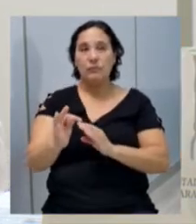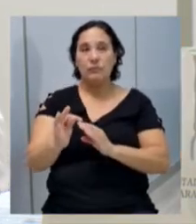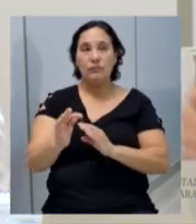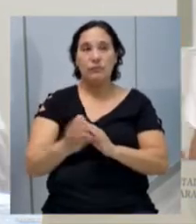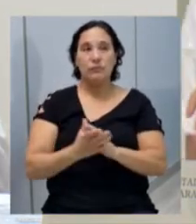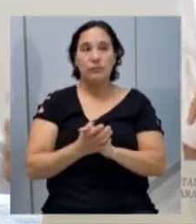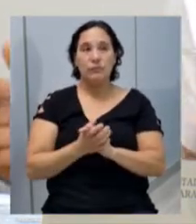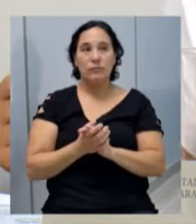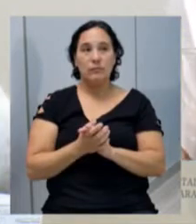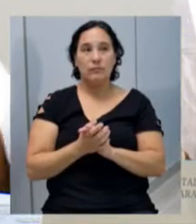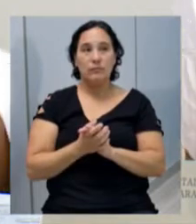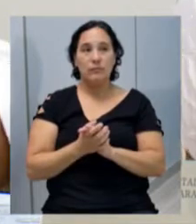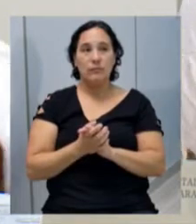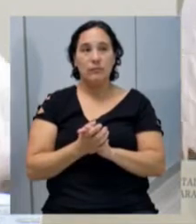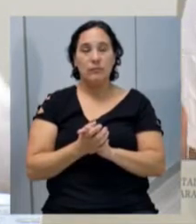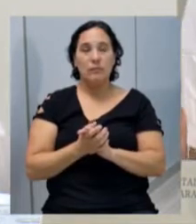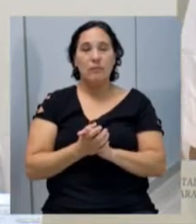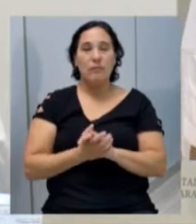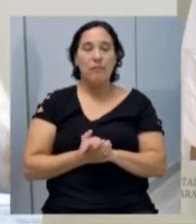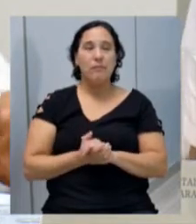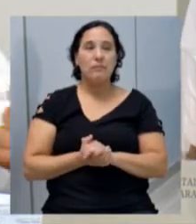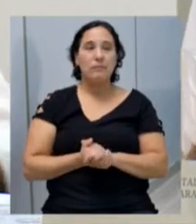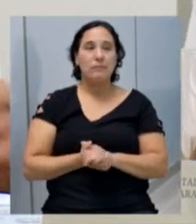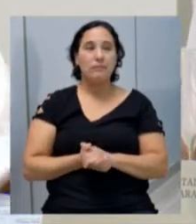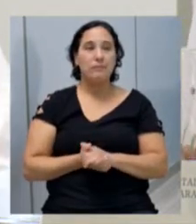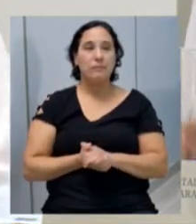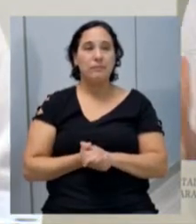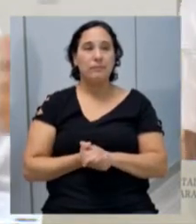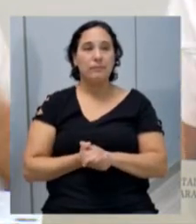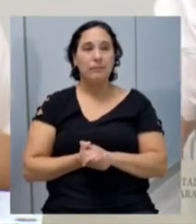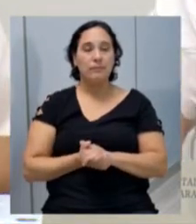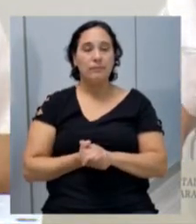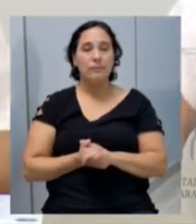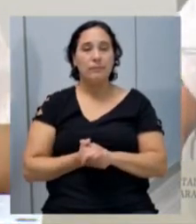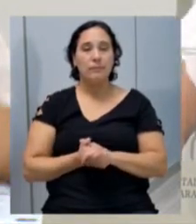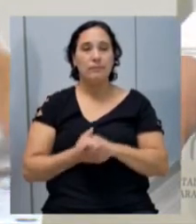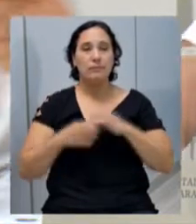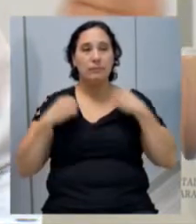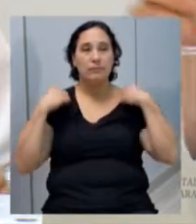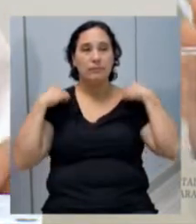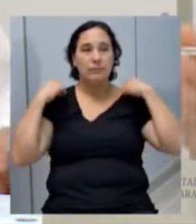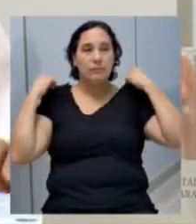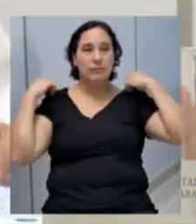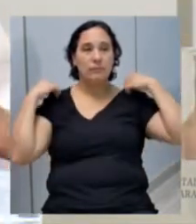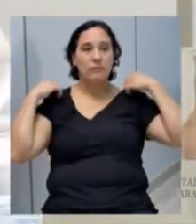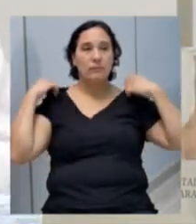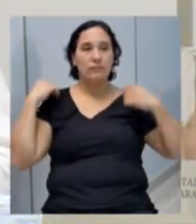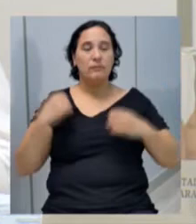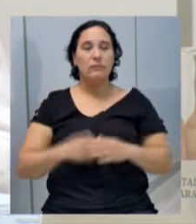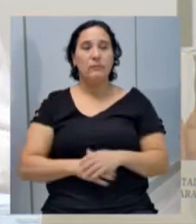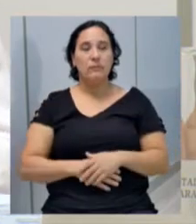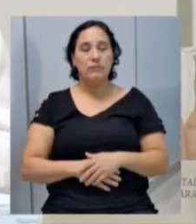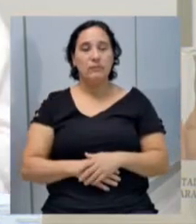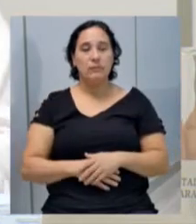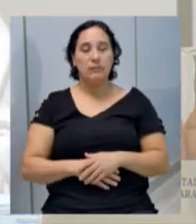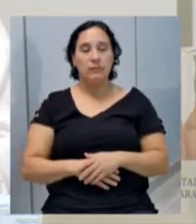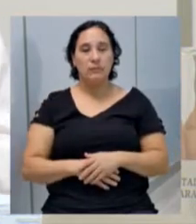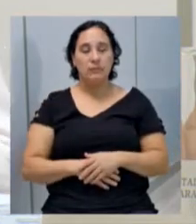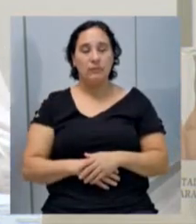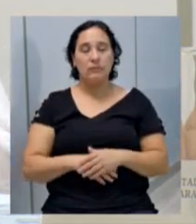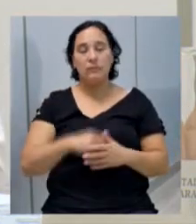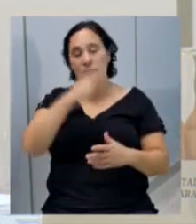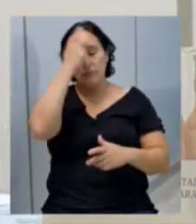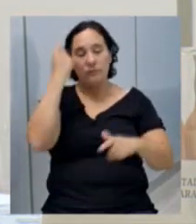Agentes